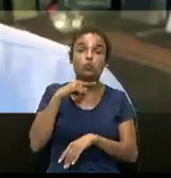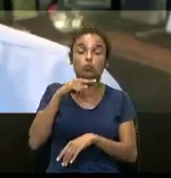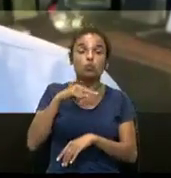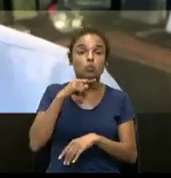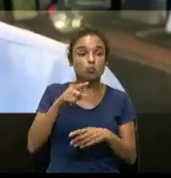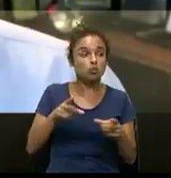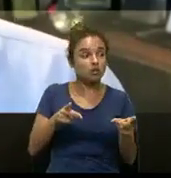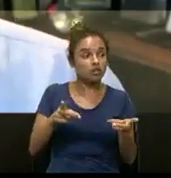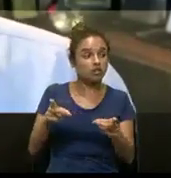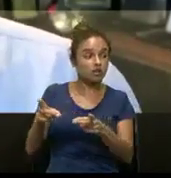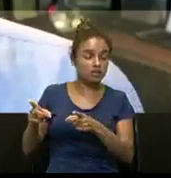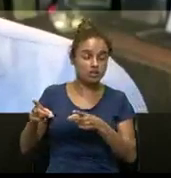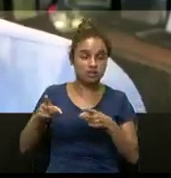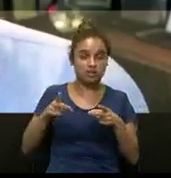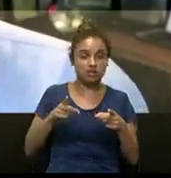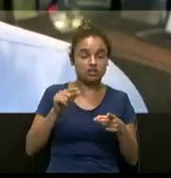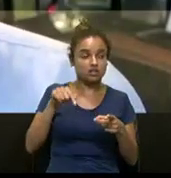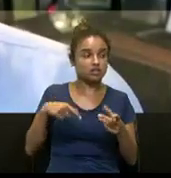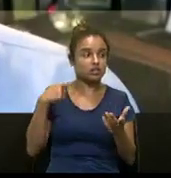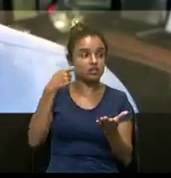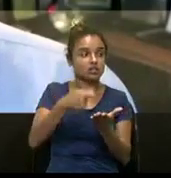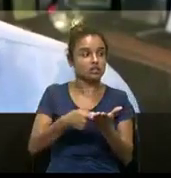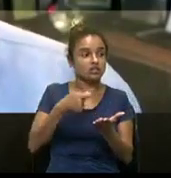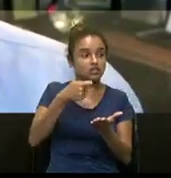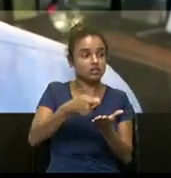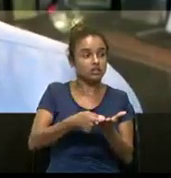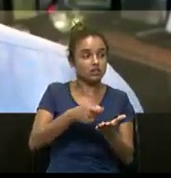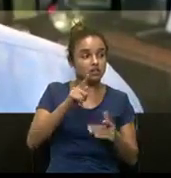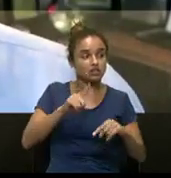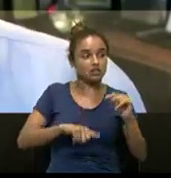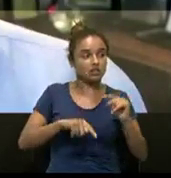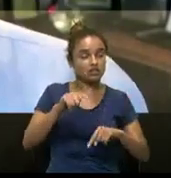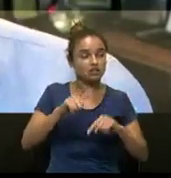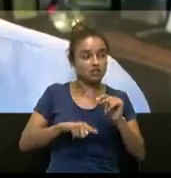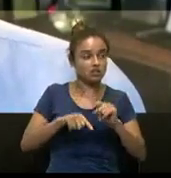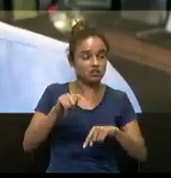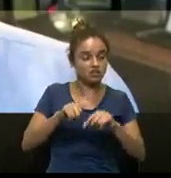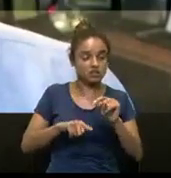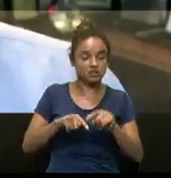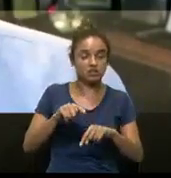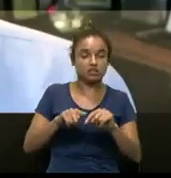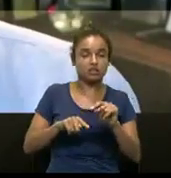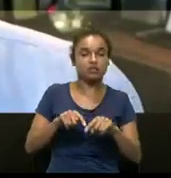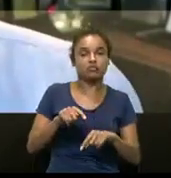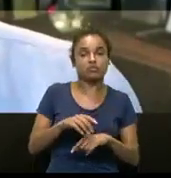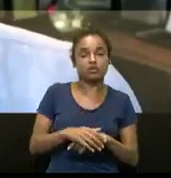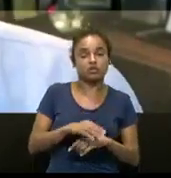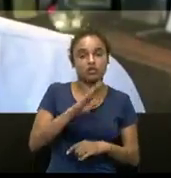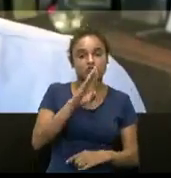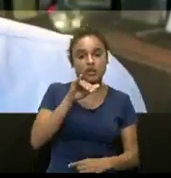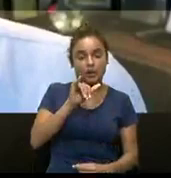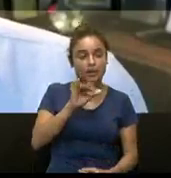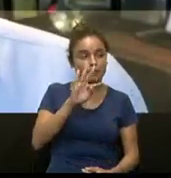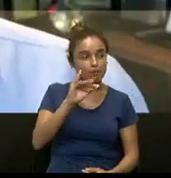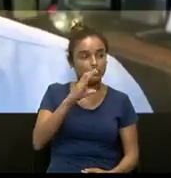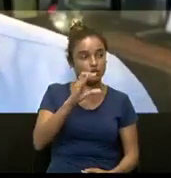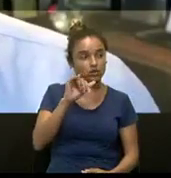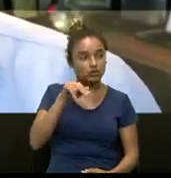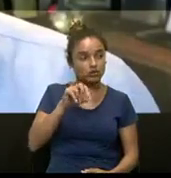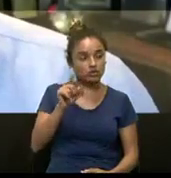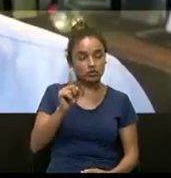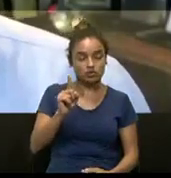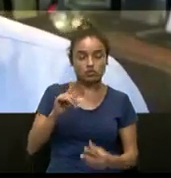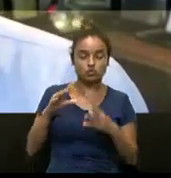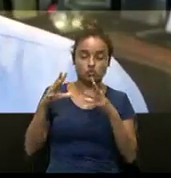comercializar, aliás, pagar seus produtos ou serviços que você tem interesse em Bitcoins, porque nem todo mundo aceita.